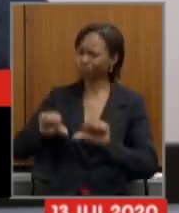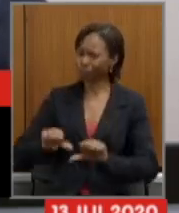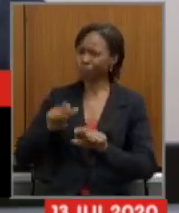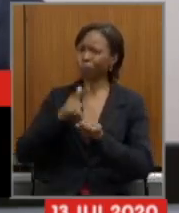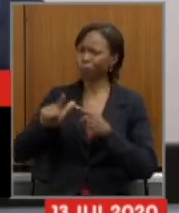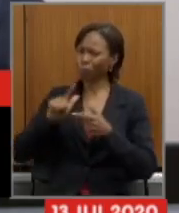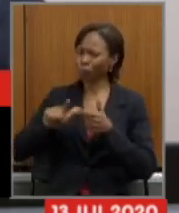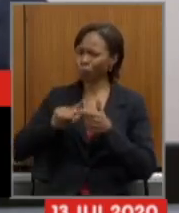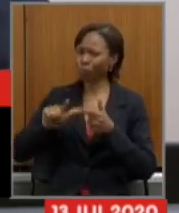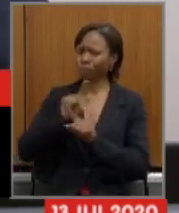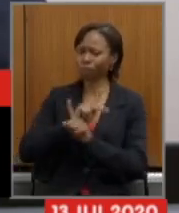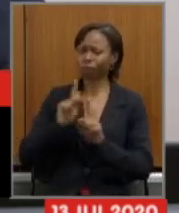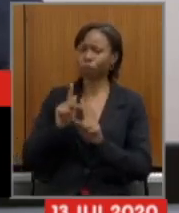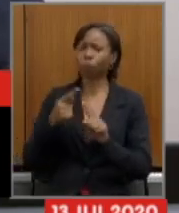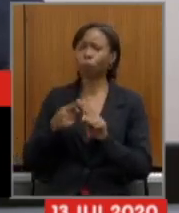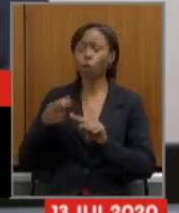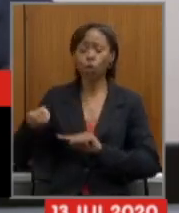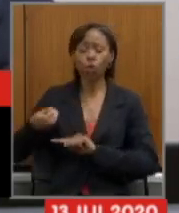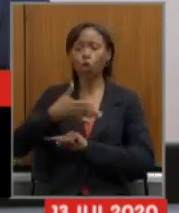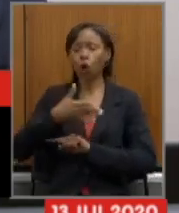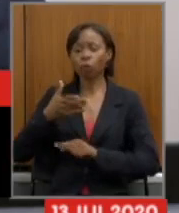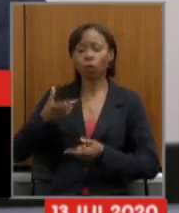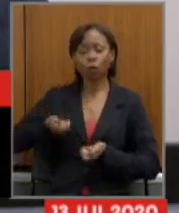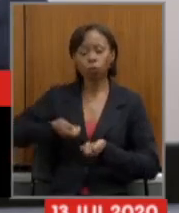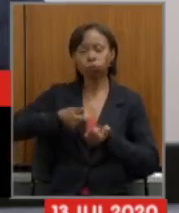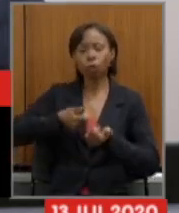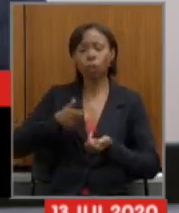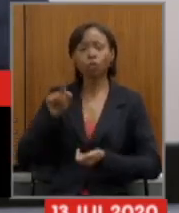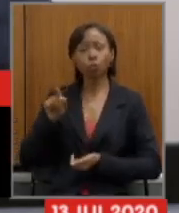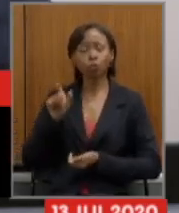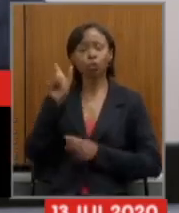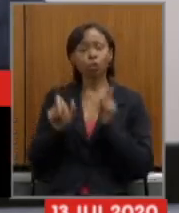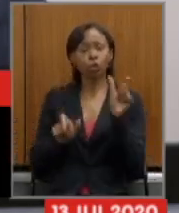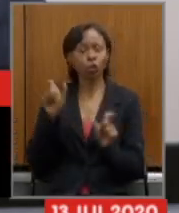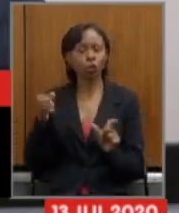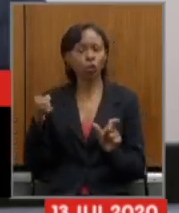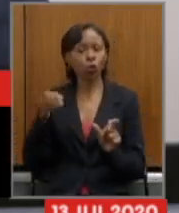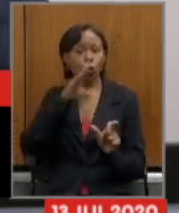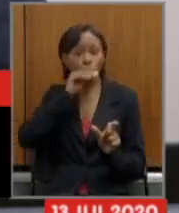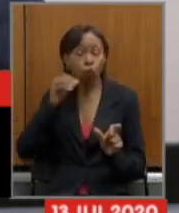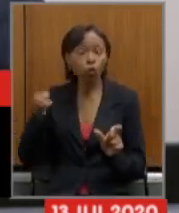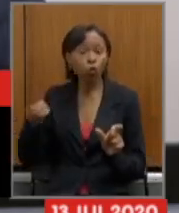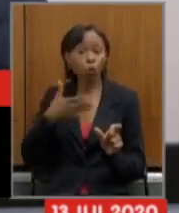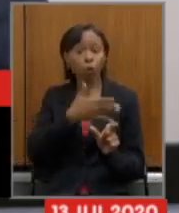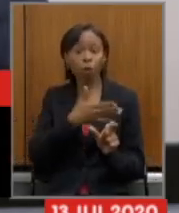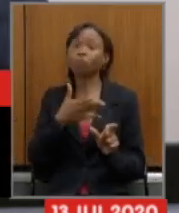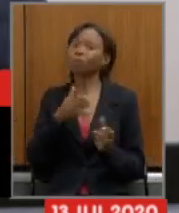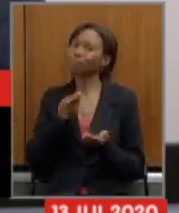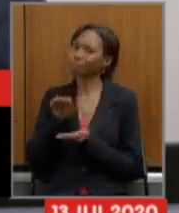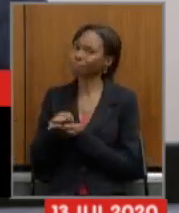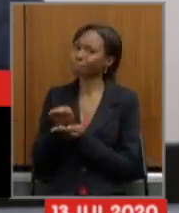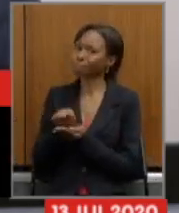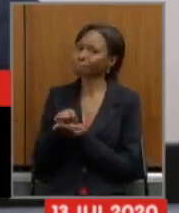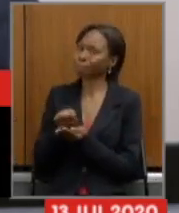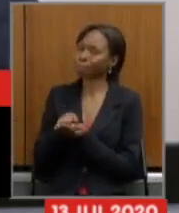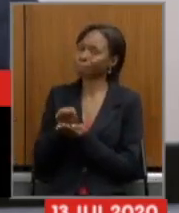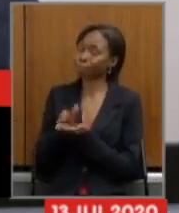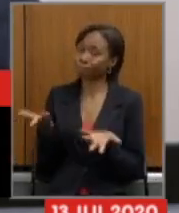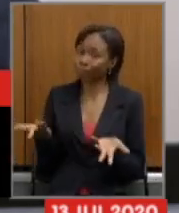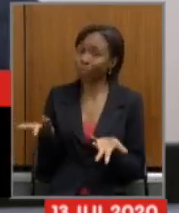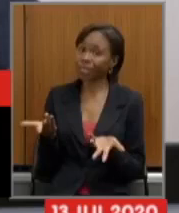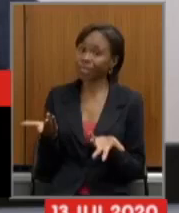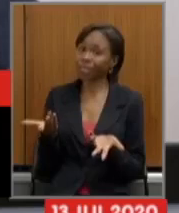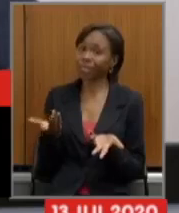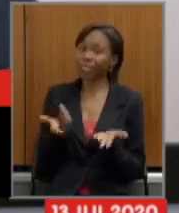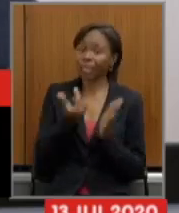isso porque as novas contribuições dos novos servidores seriam poupadas e o fundo financeiro seria bancado integralmente pelas